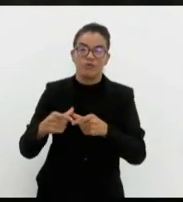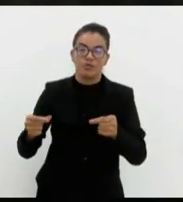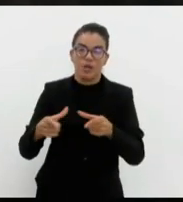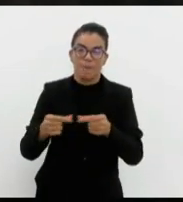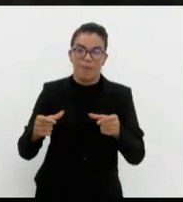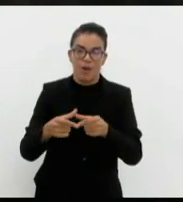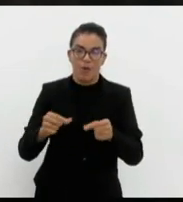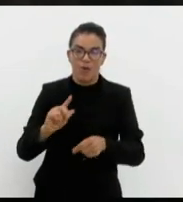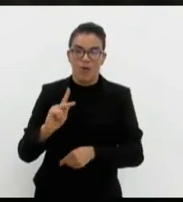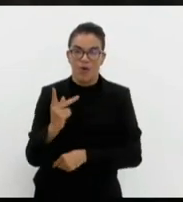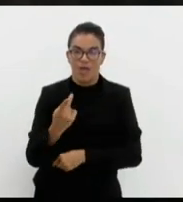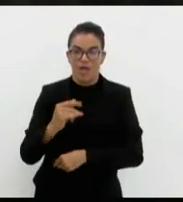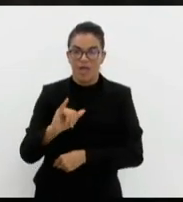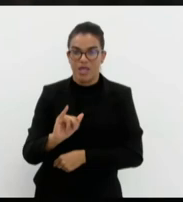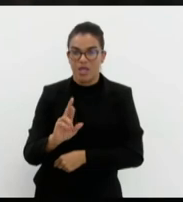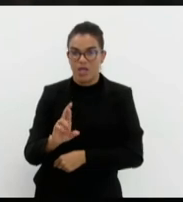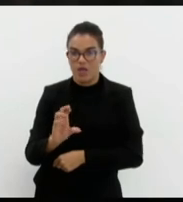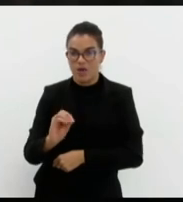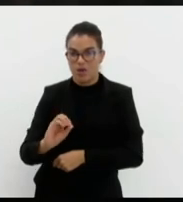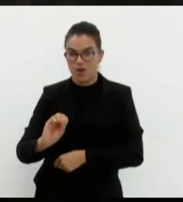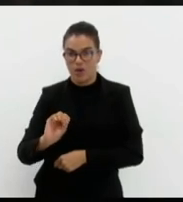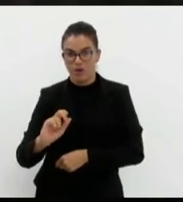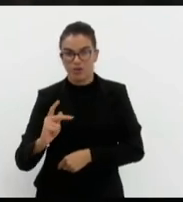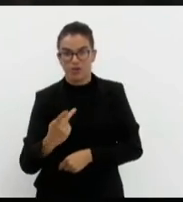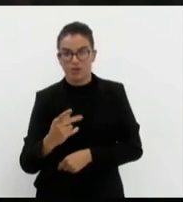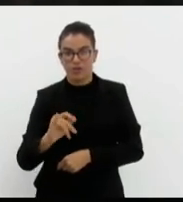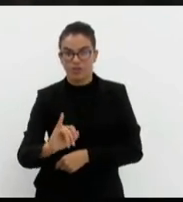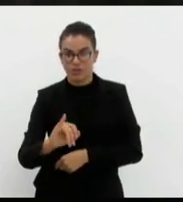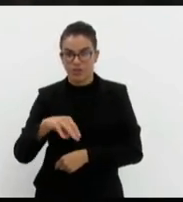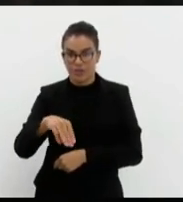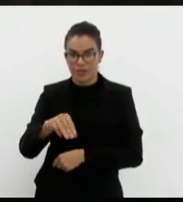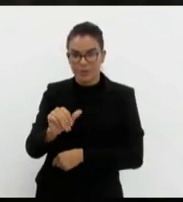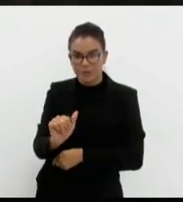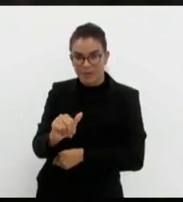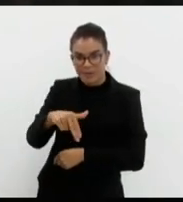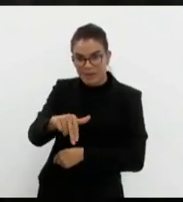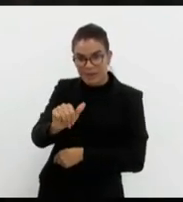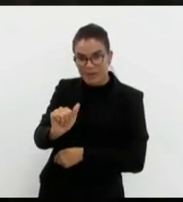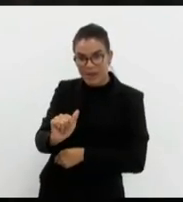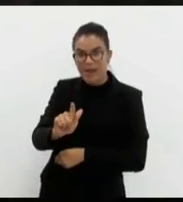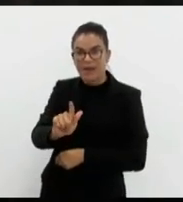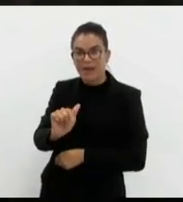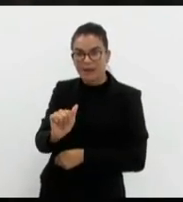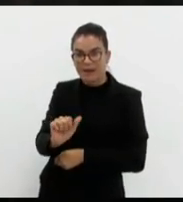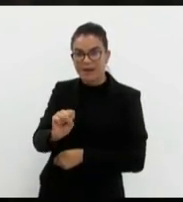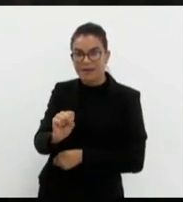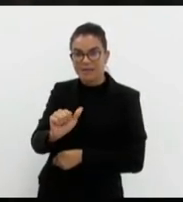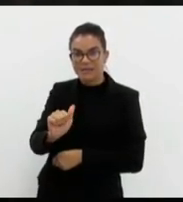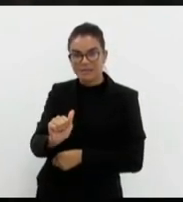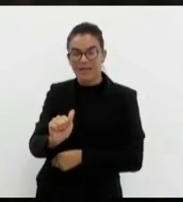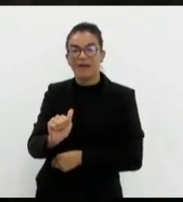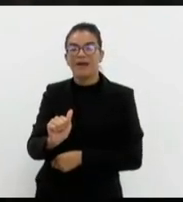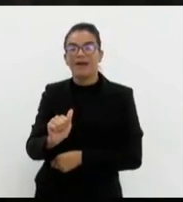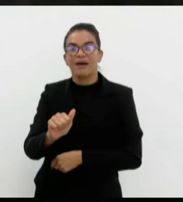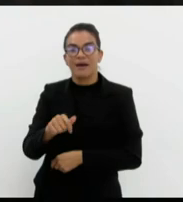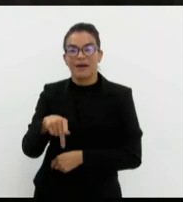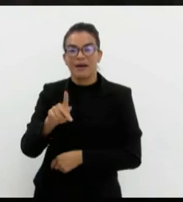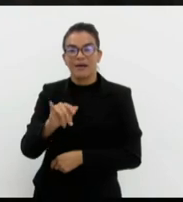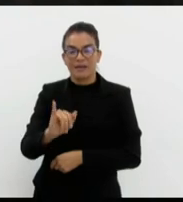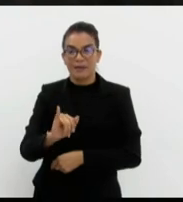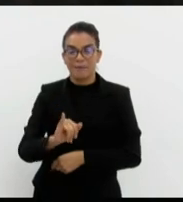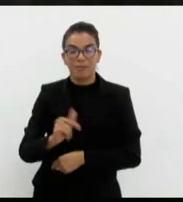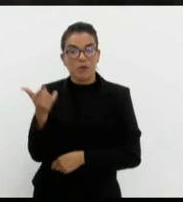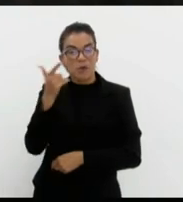Um filme que está muito em evidência, que vai ser premiado pelo Oscar, já foi agora na Inglaterra que recebeu mais